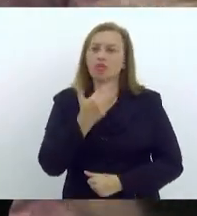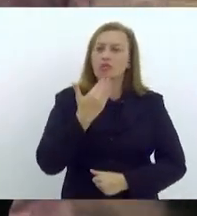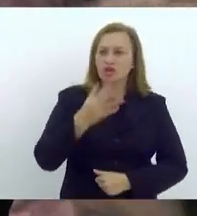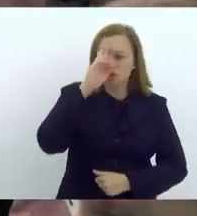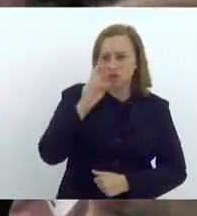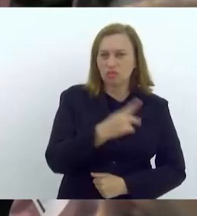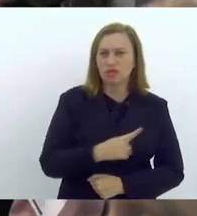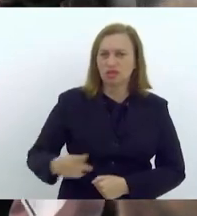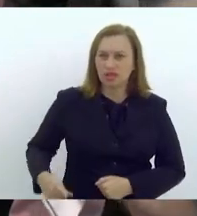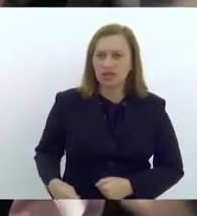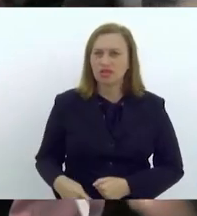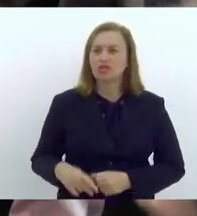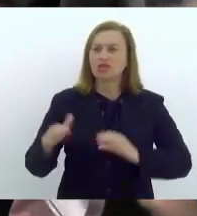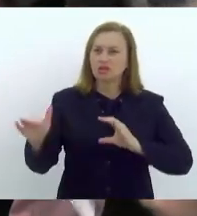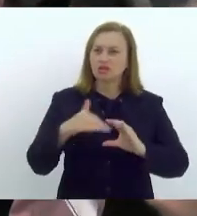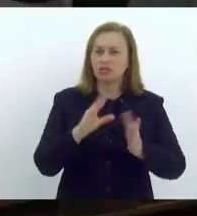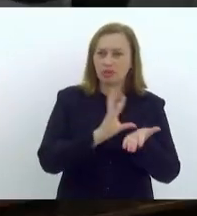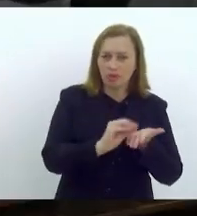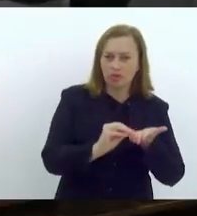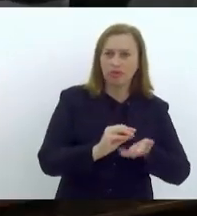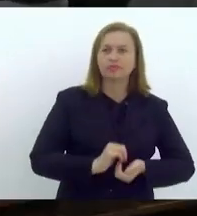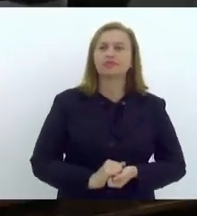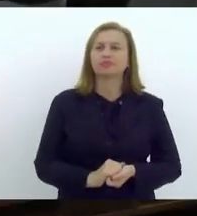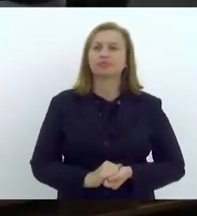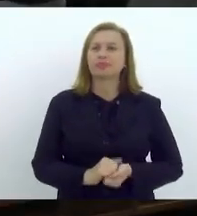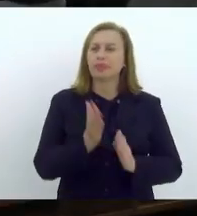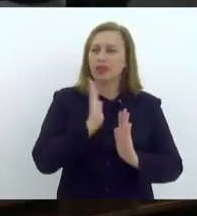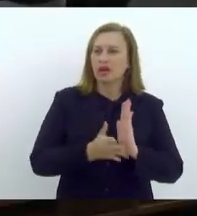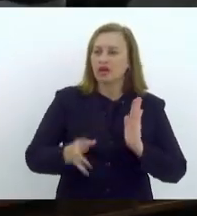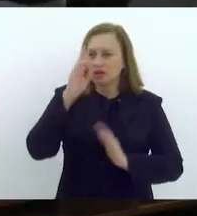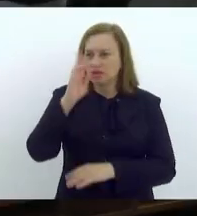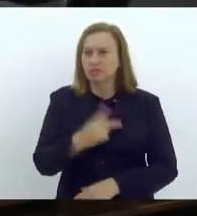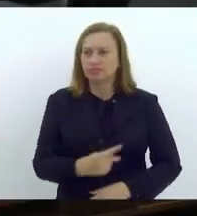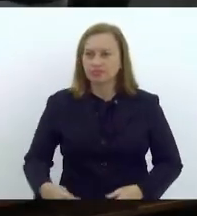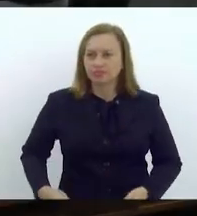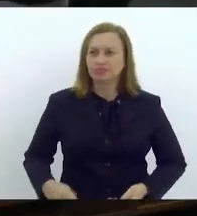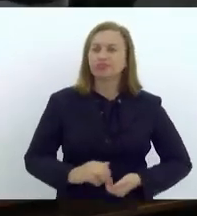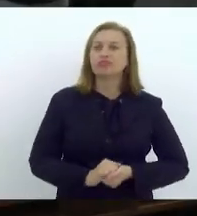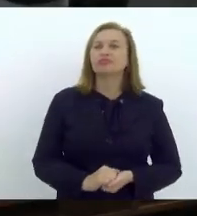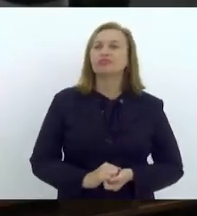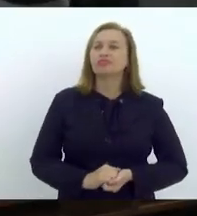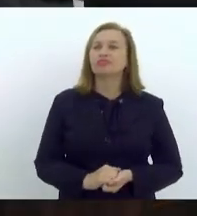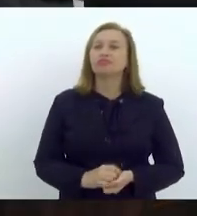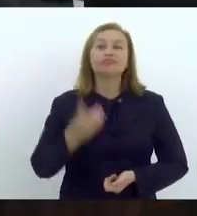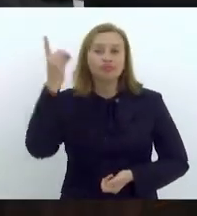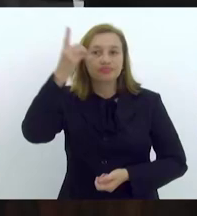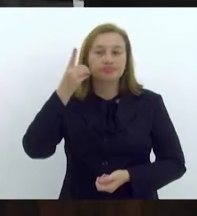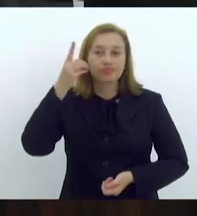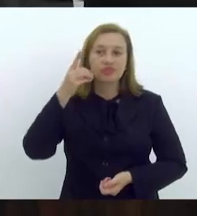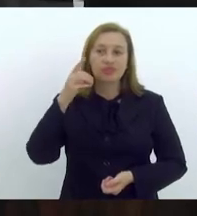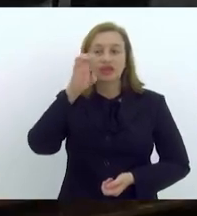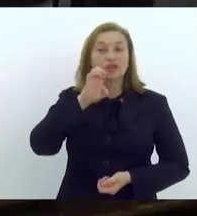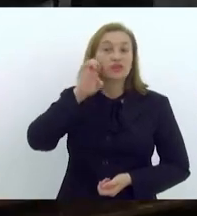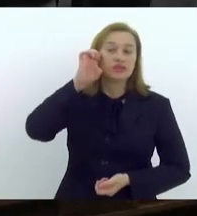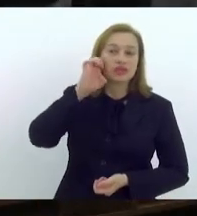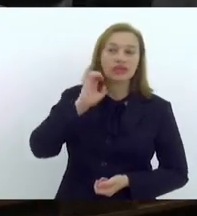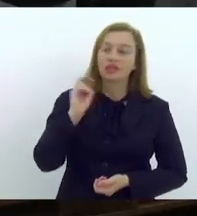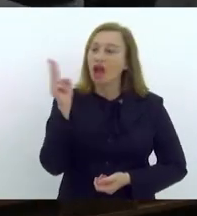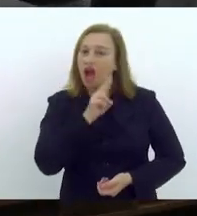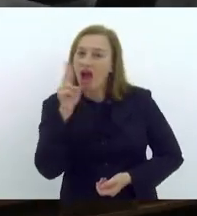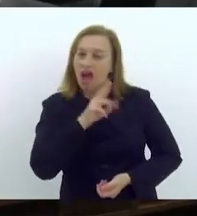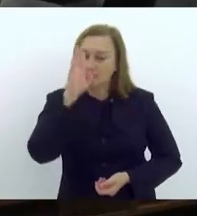para que pudesse trazer a pauta. Pela ordem, presidente. Deputada Élica, Taquimoto, por favor. Muito